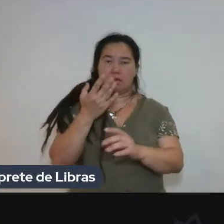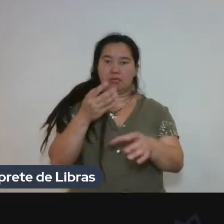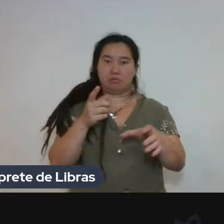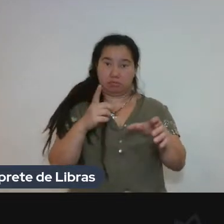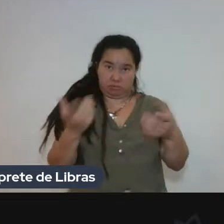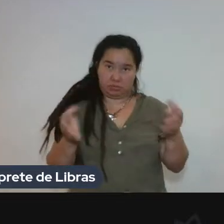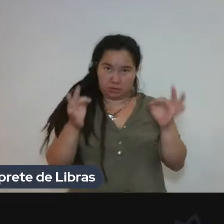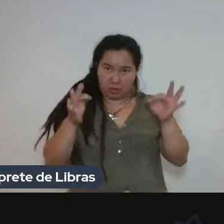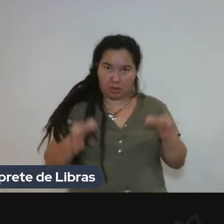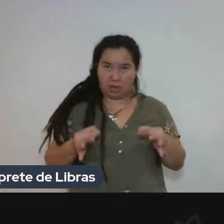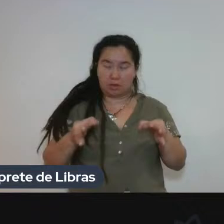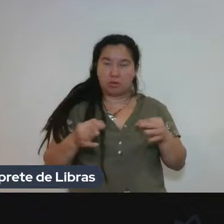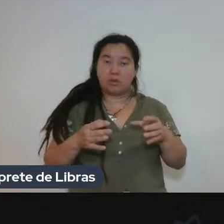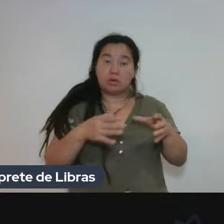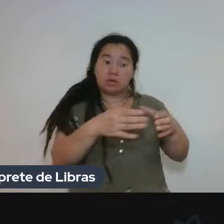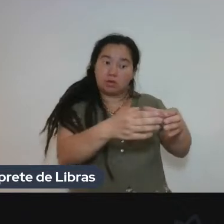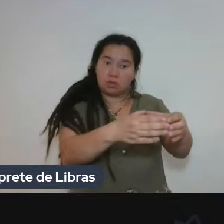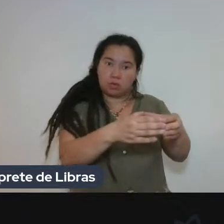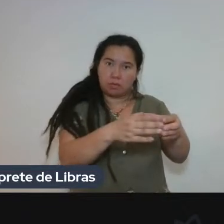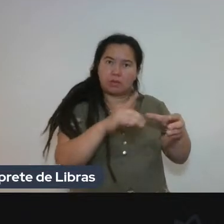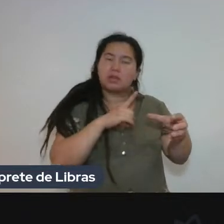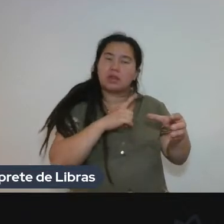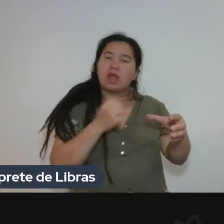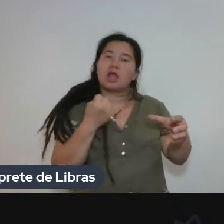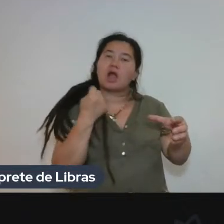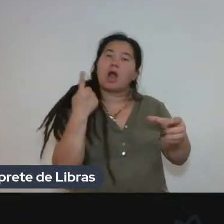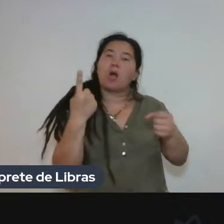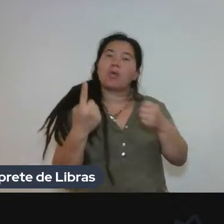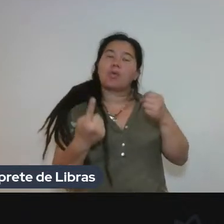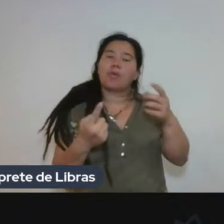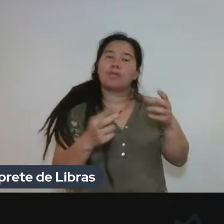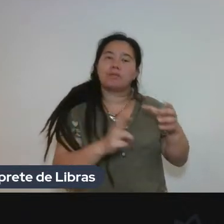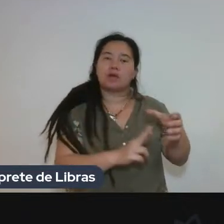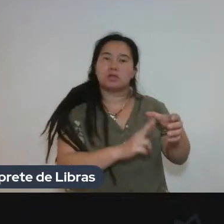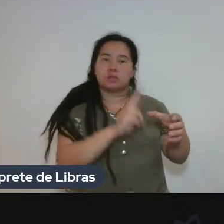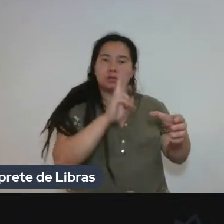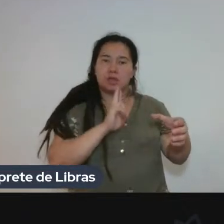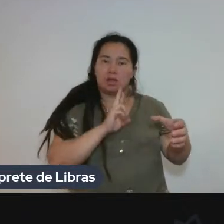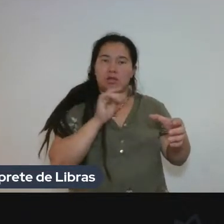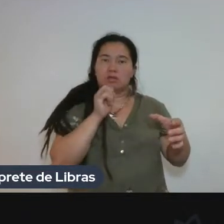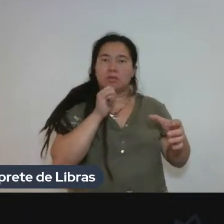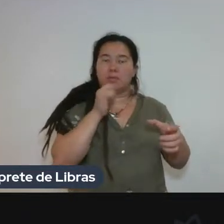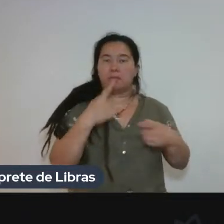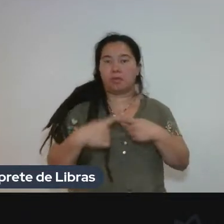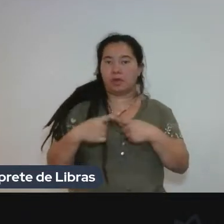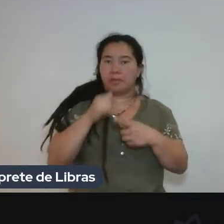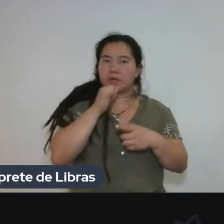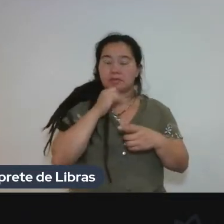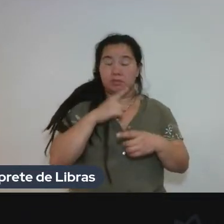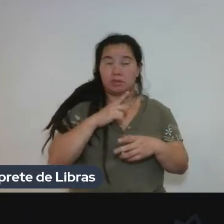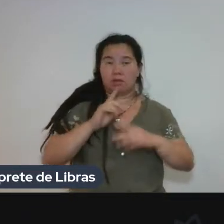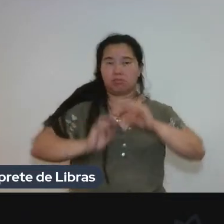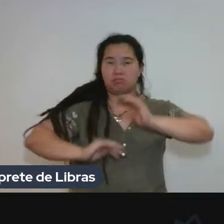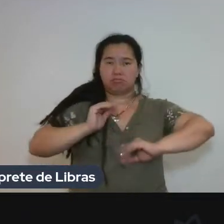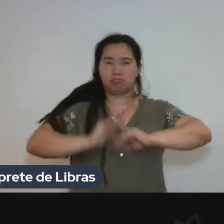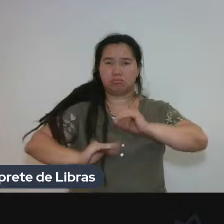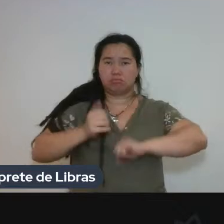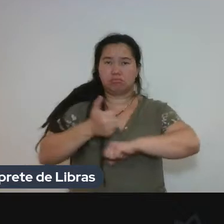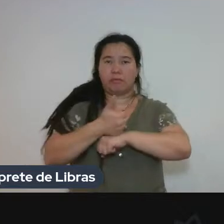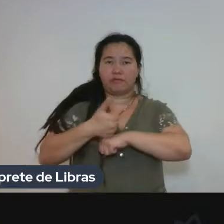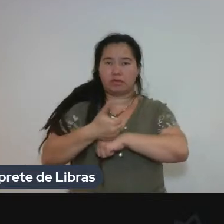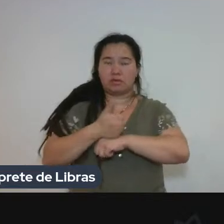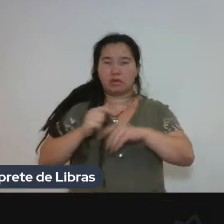da aplicação deles no dia a dia dos tradutores já em exercício? Se são tradutores